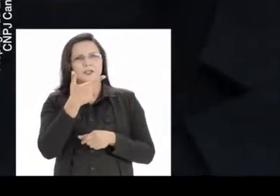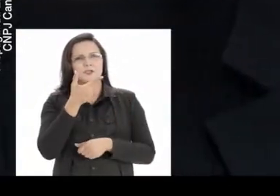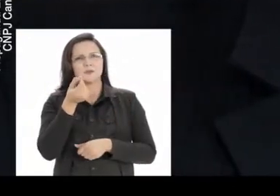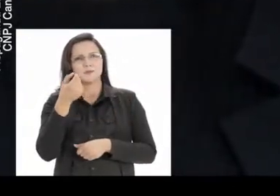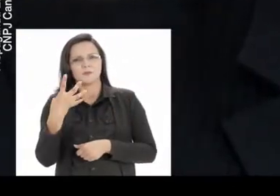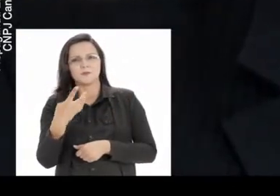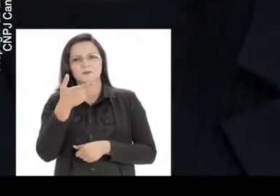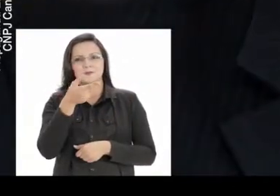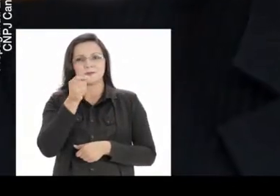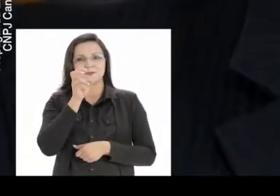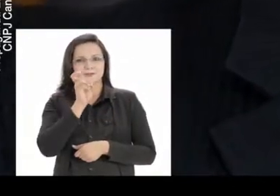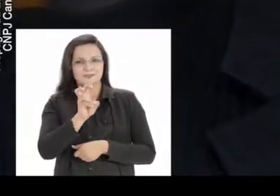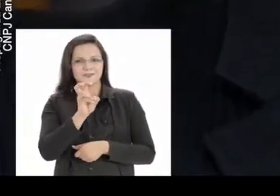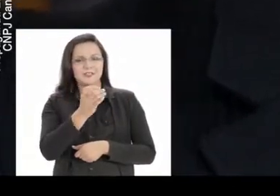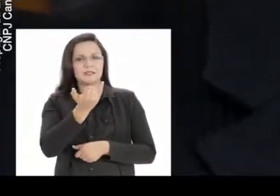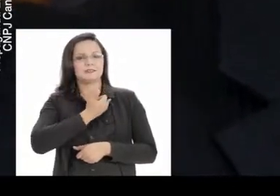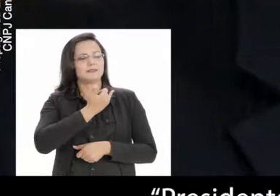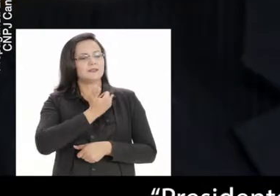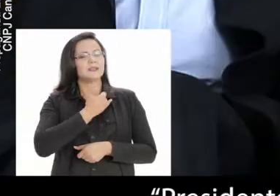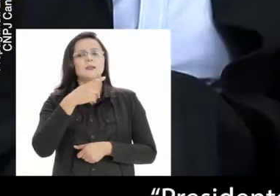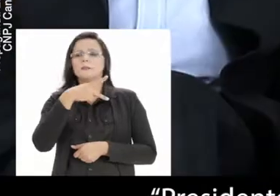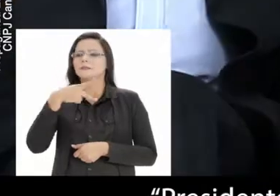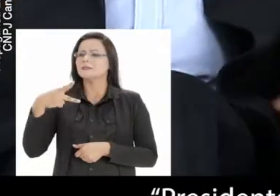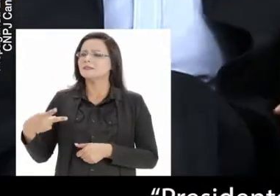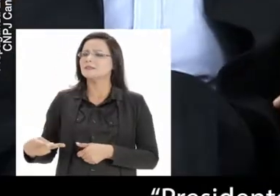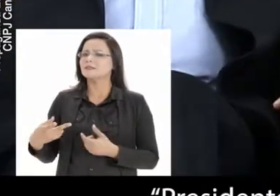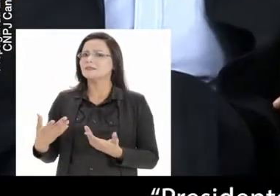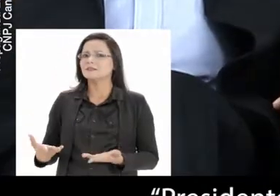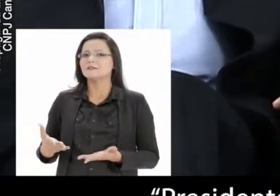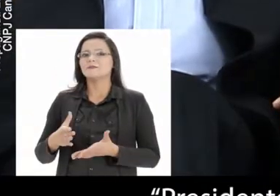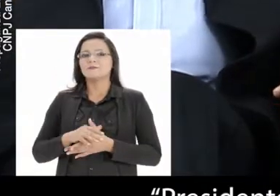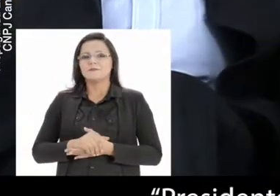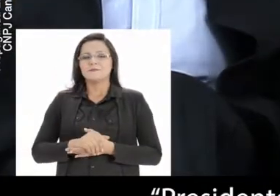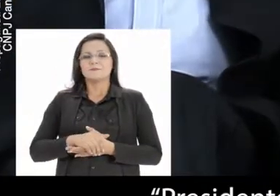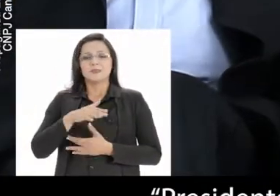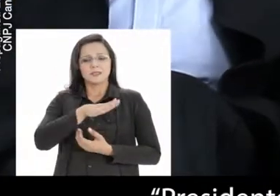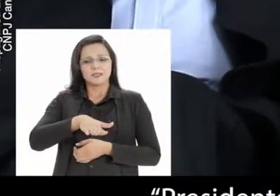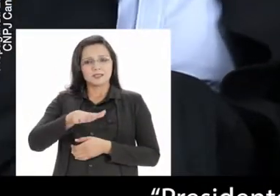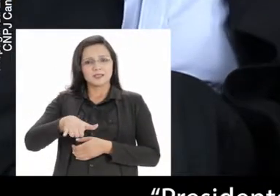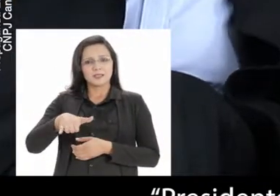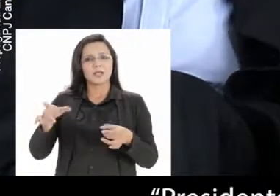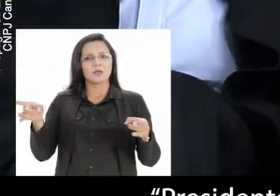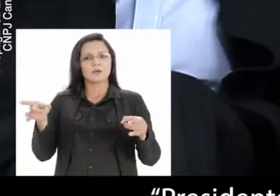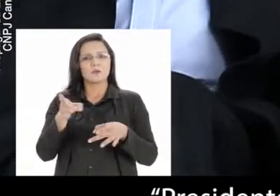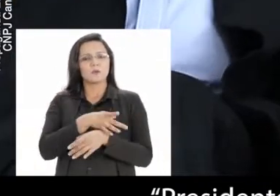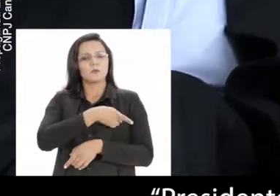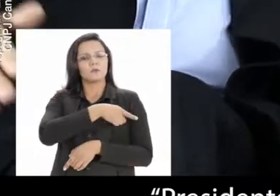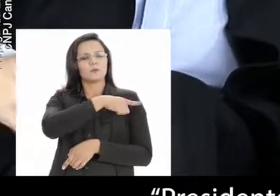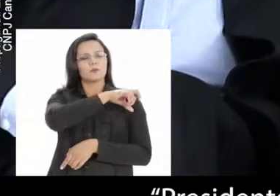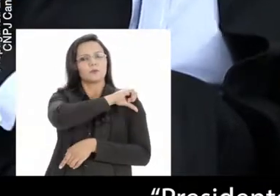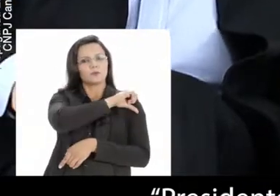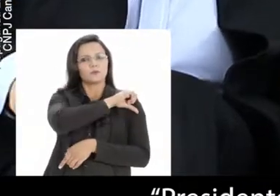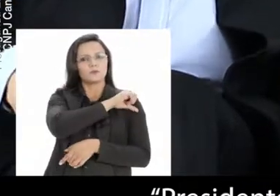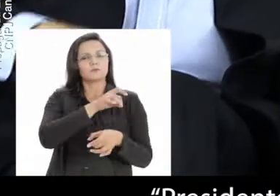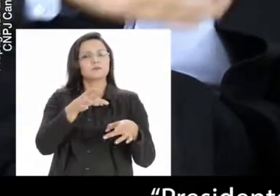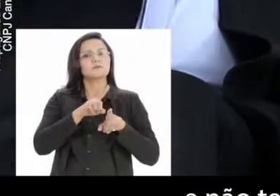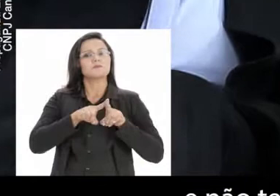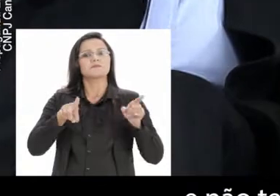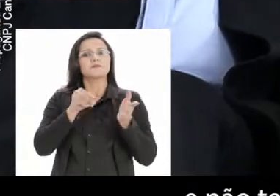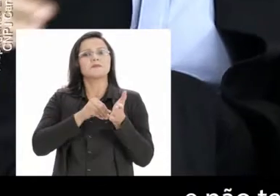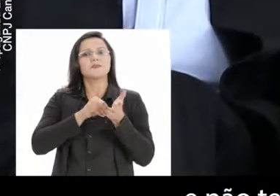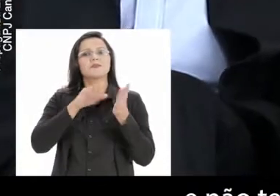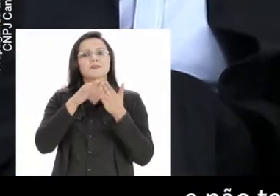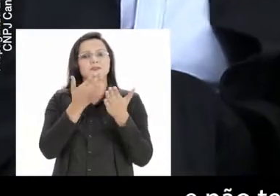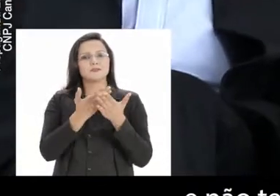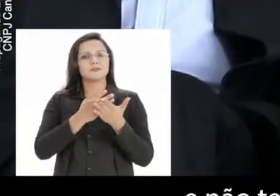2004, 2005, ele dizia, presidente, as crianças só terminam o ensino fundamental e não tem